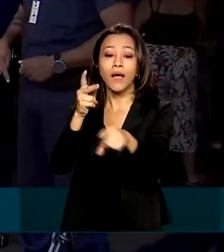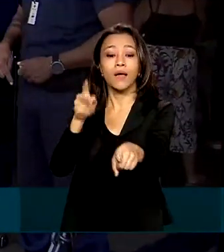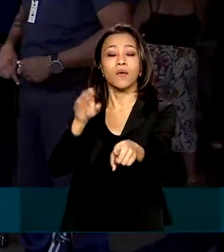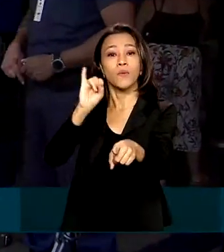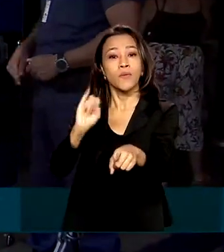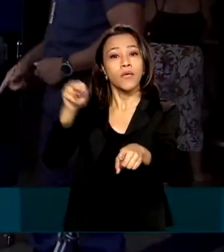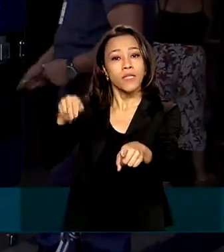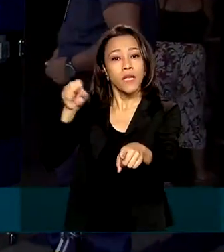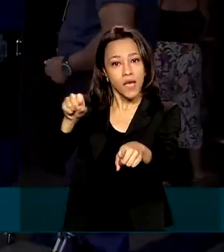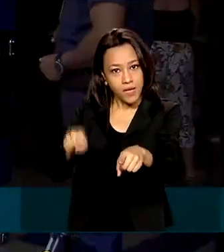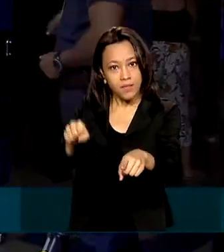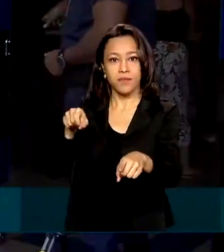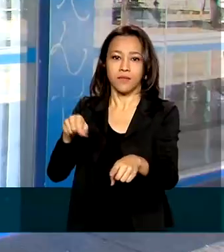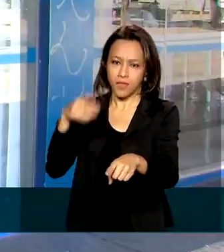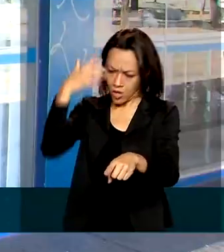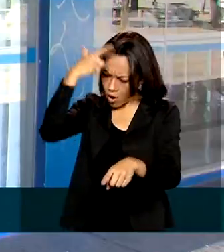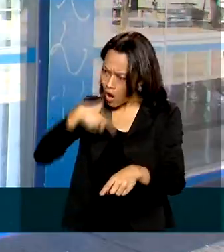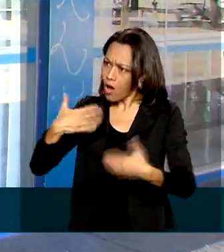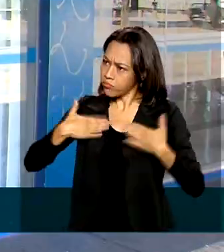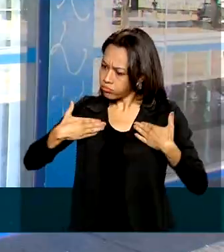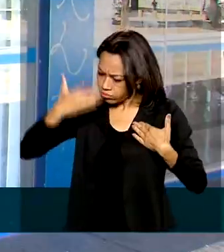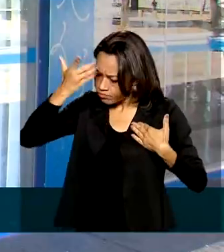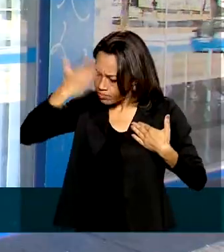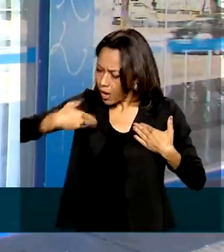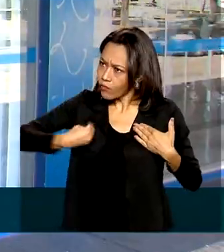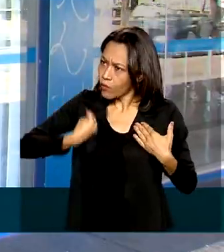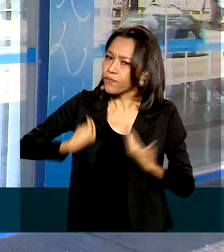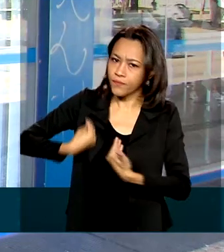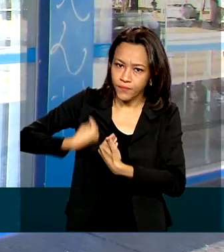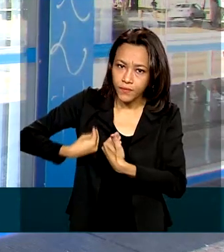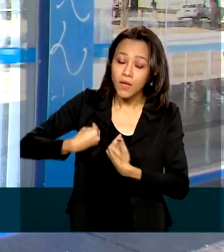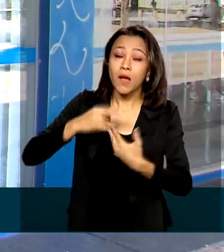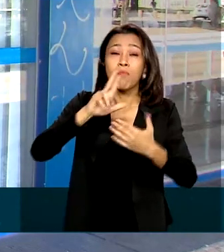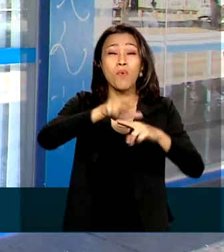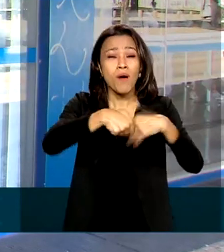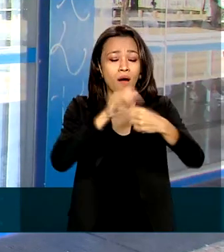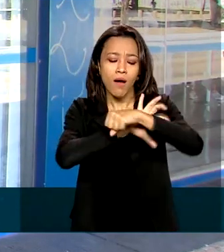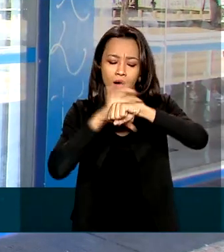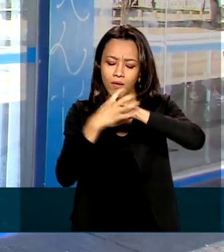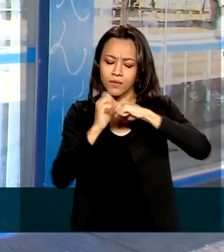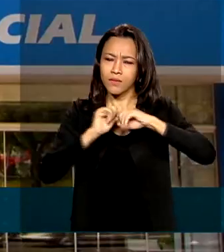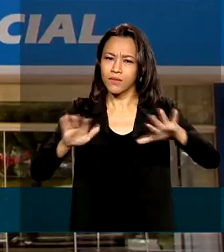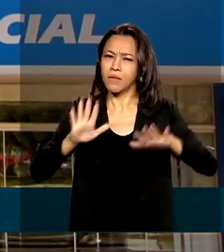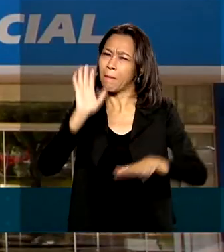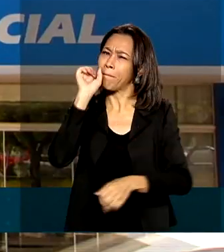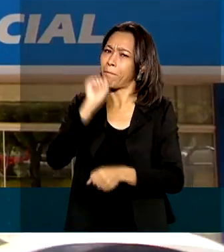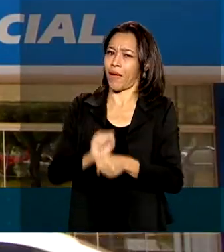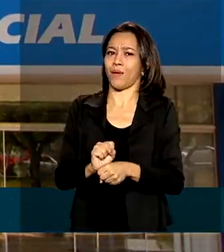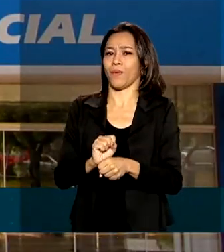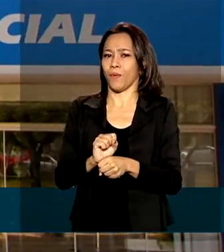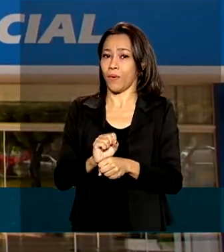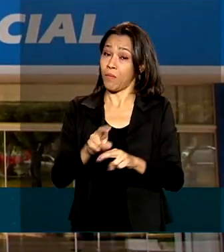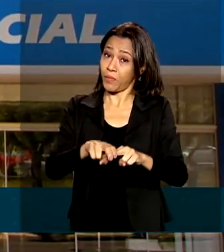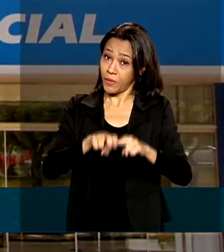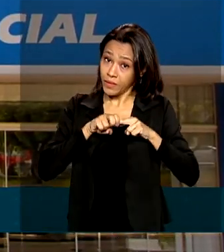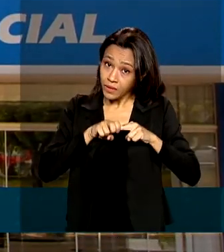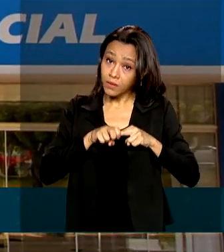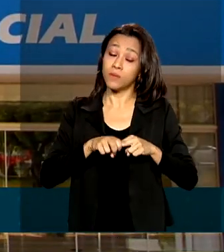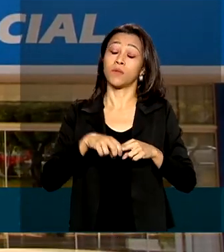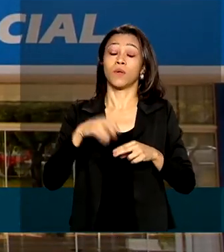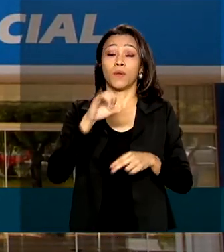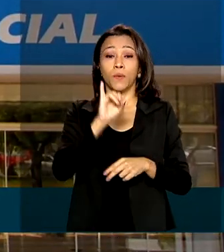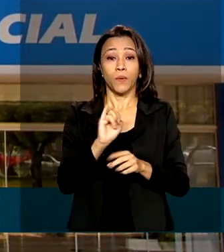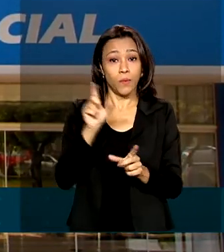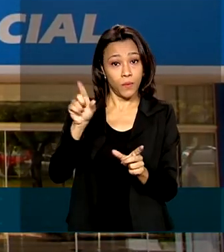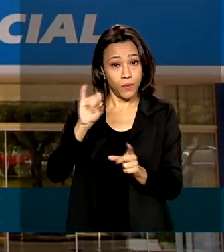recebem que estão vivos. Por causa da pandemia, o serviço foi suspenso. Por isso, o INSS